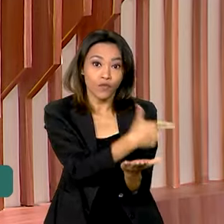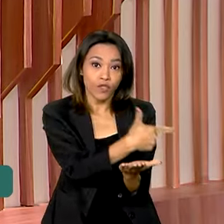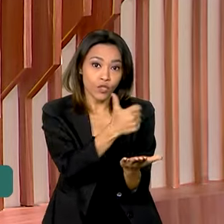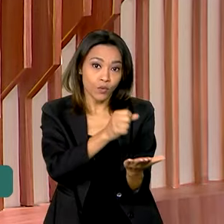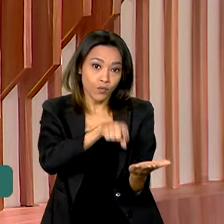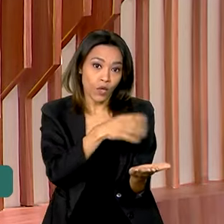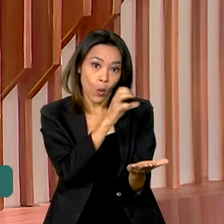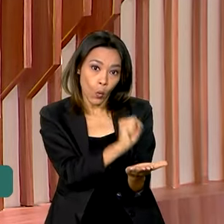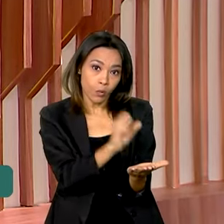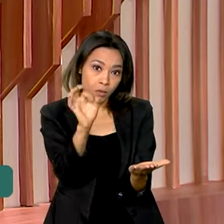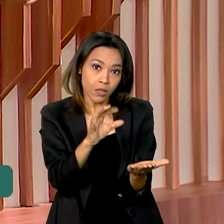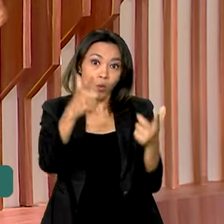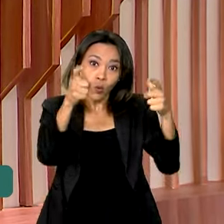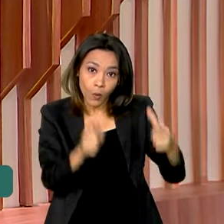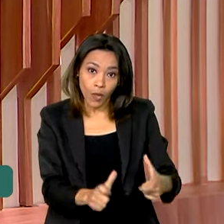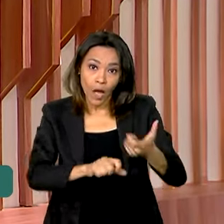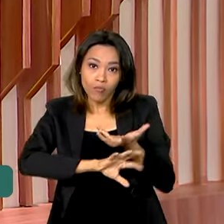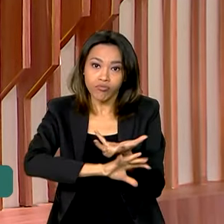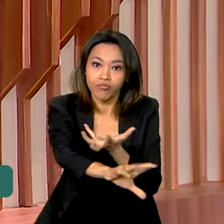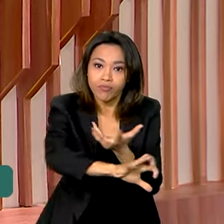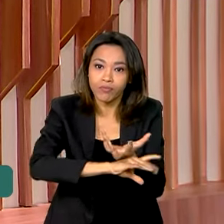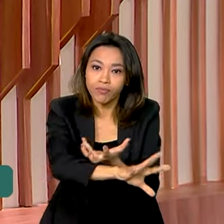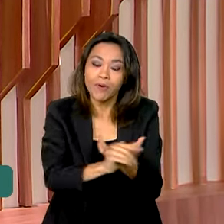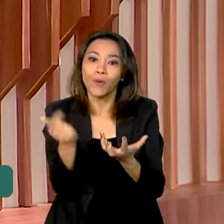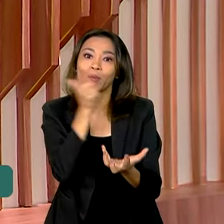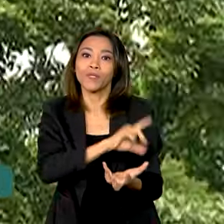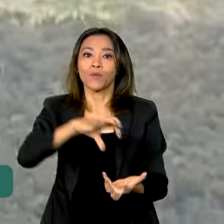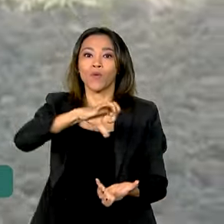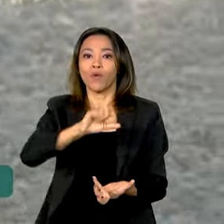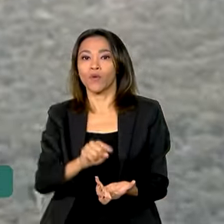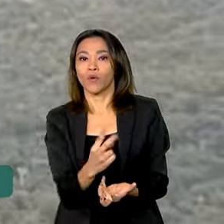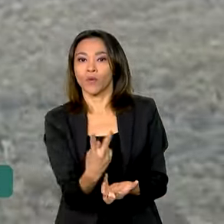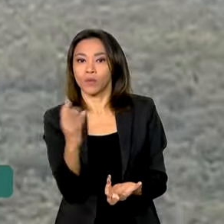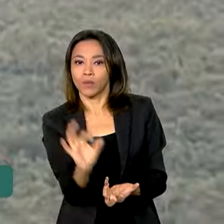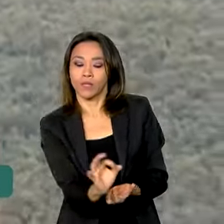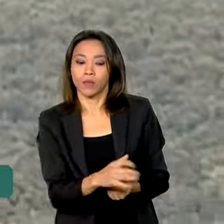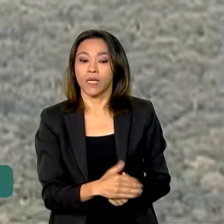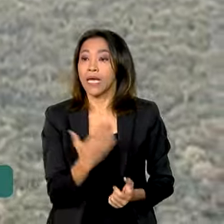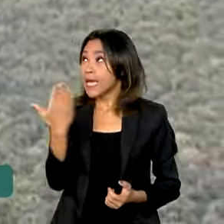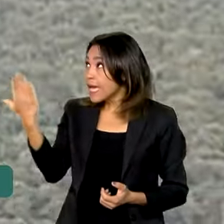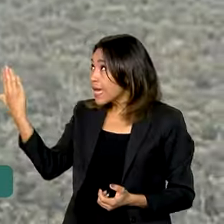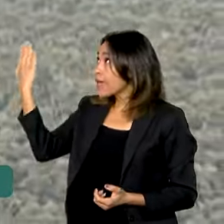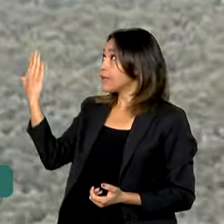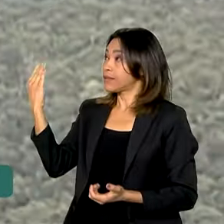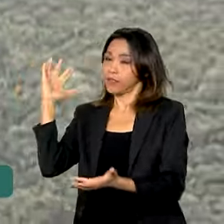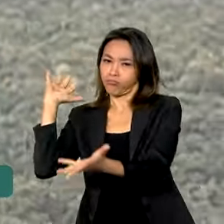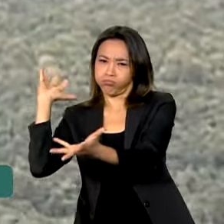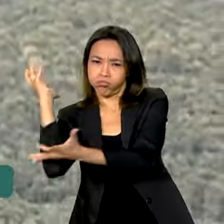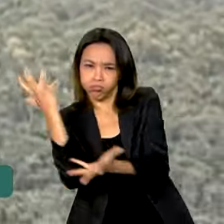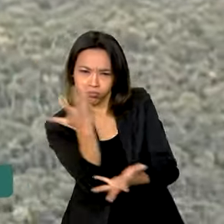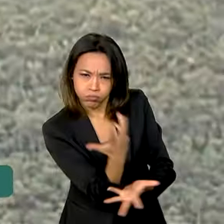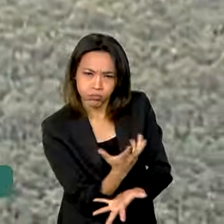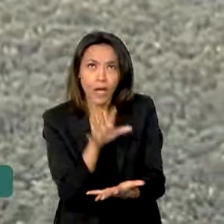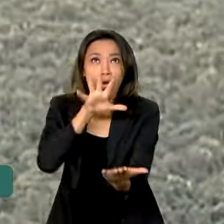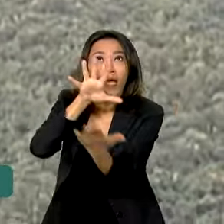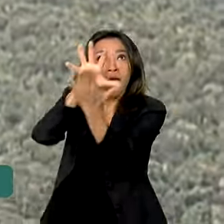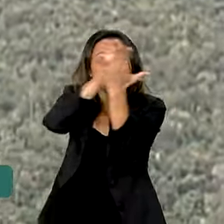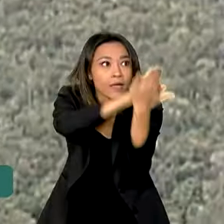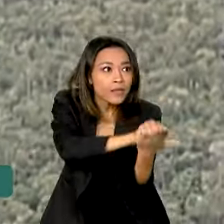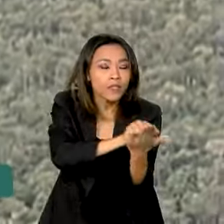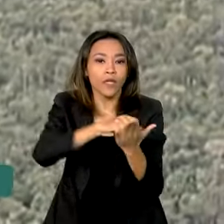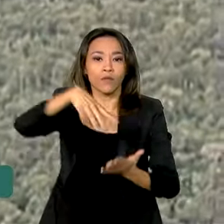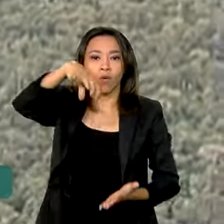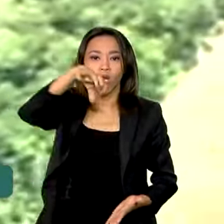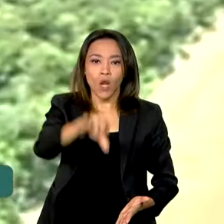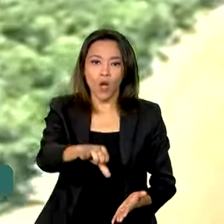Pantanal, essa redução chegou a 9,2%. O desmatamento registrado nos nove estados da Amazônia Legal